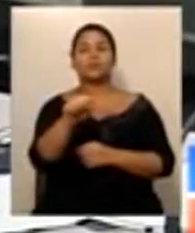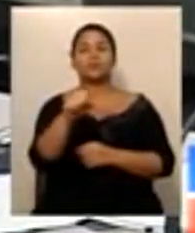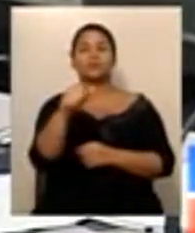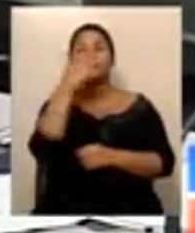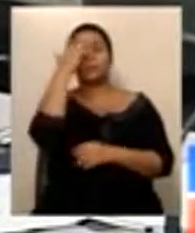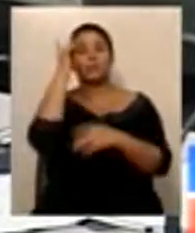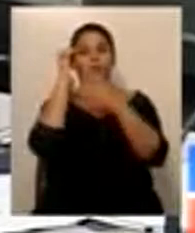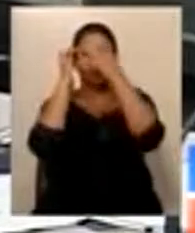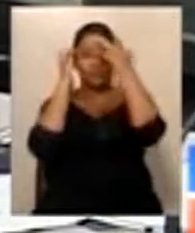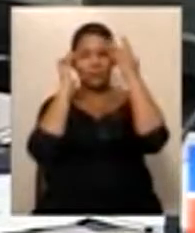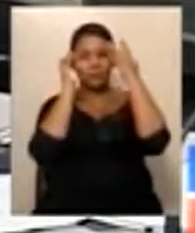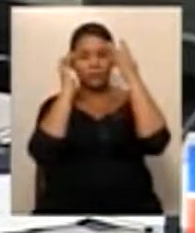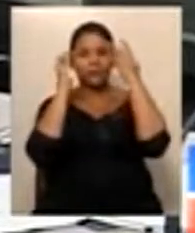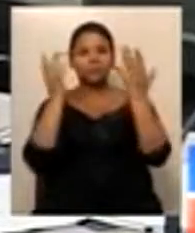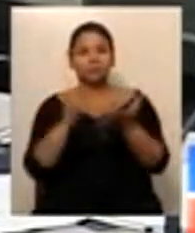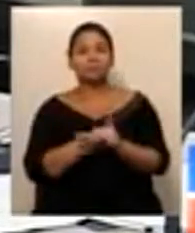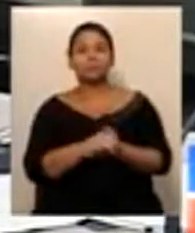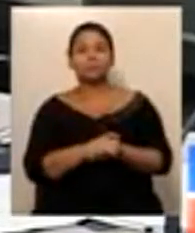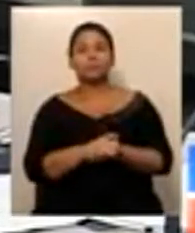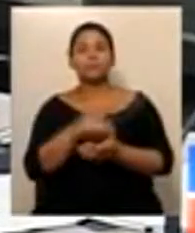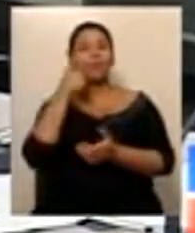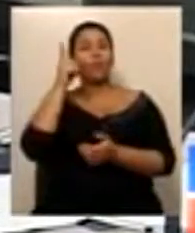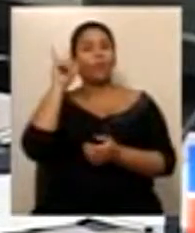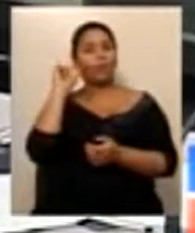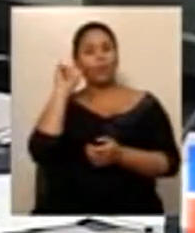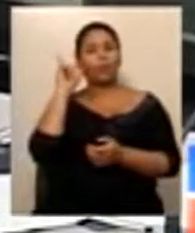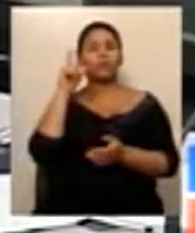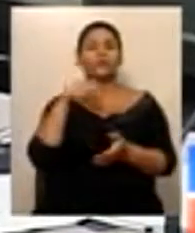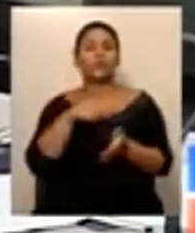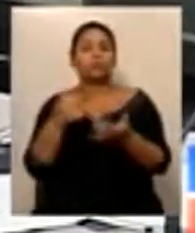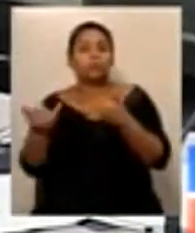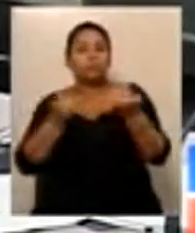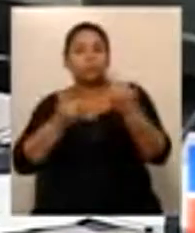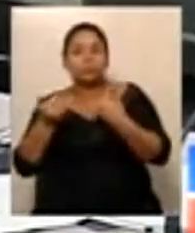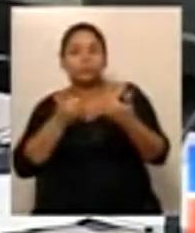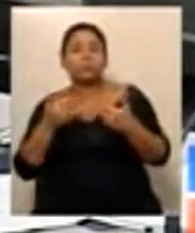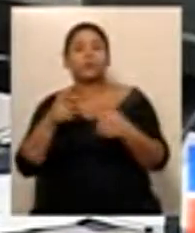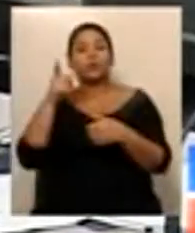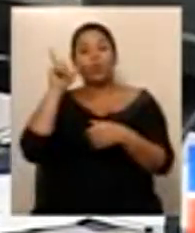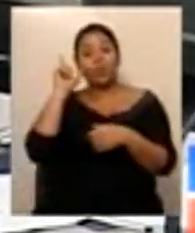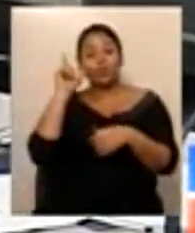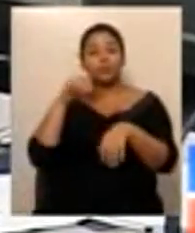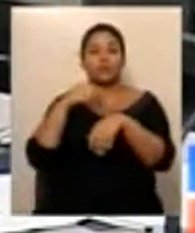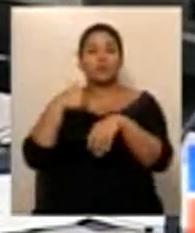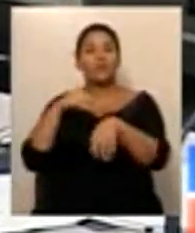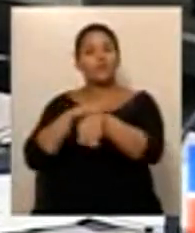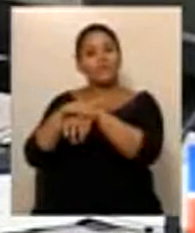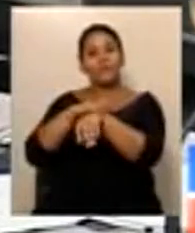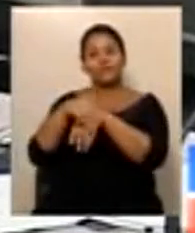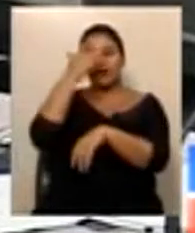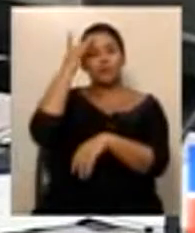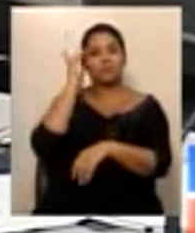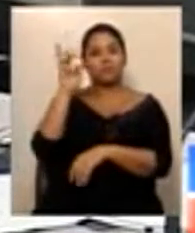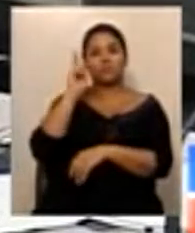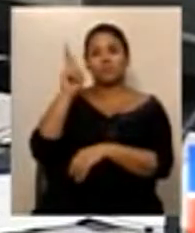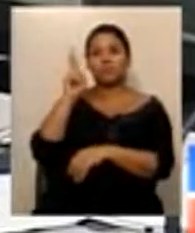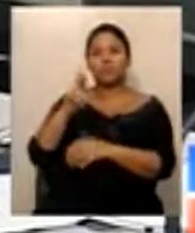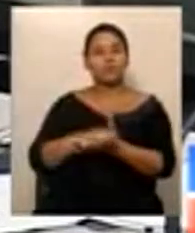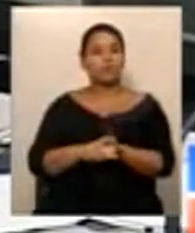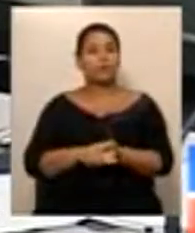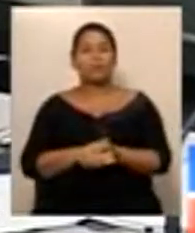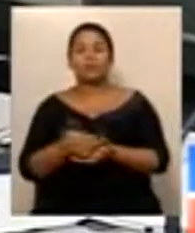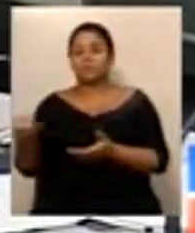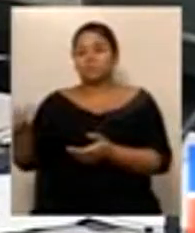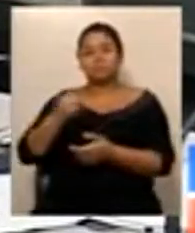informação até, pelo menos, ontem à tarde, hoje pela manhã, quando conversei com um dos representantes, não era de